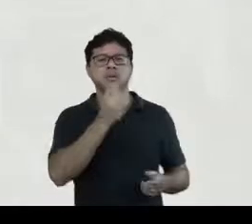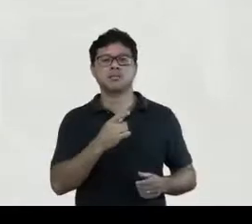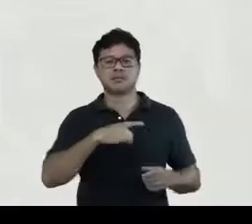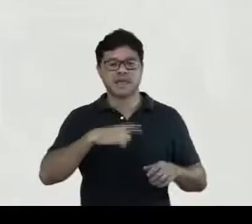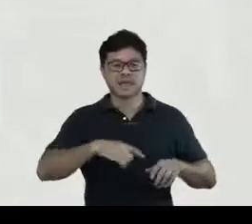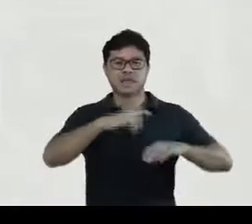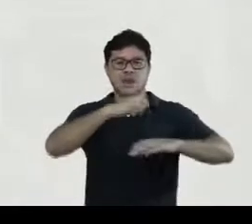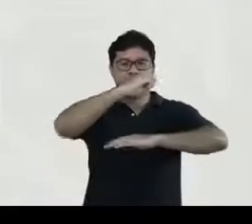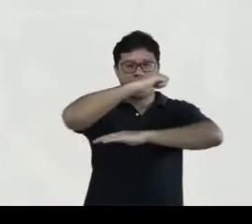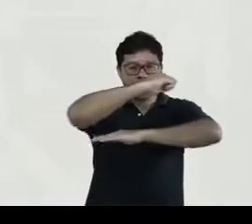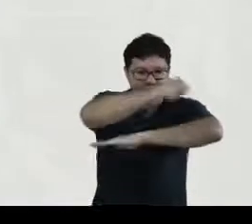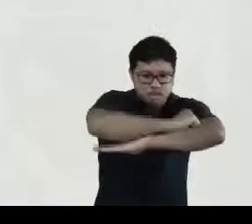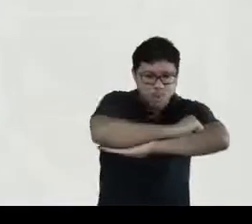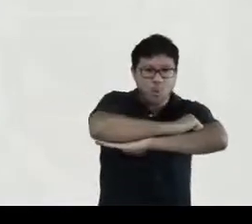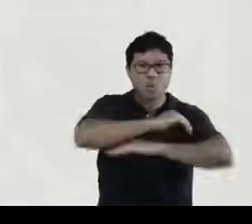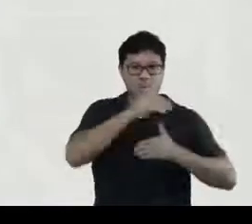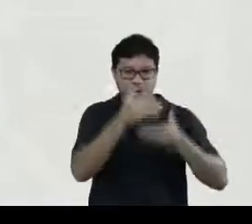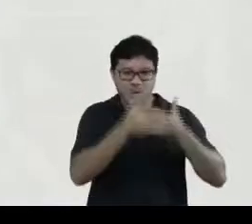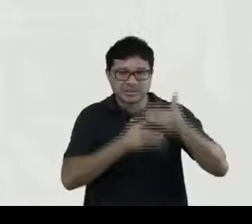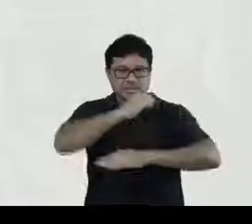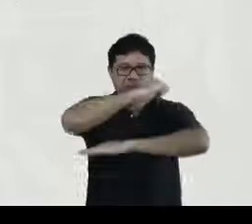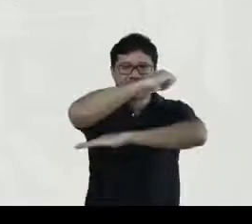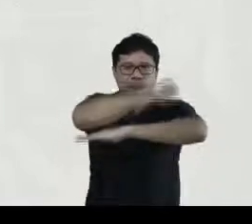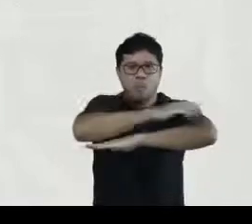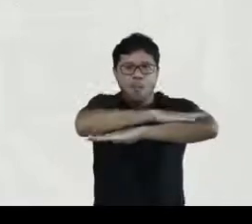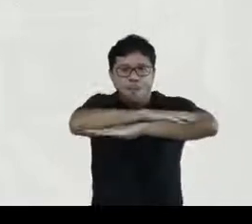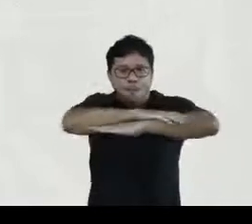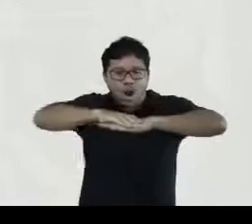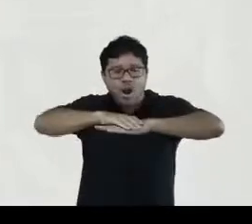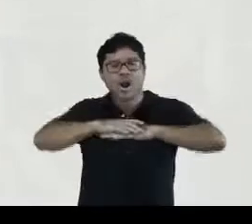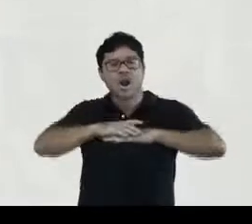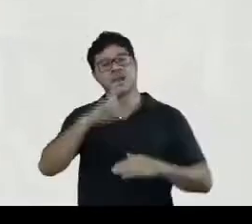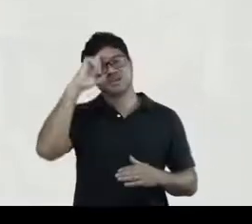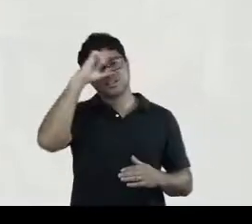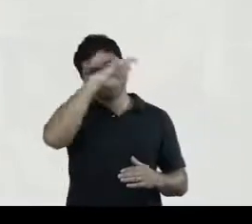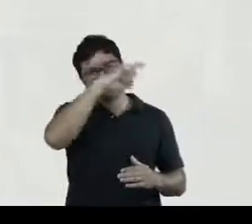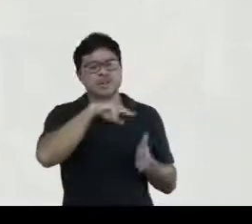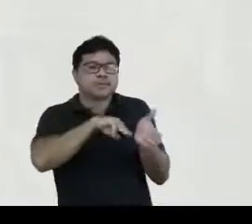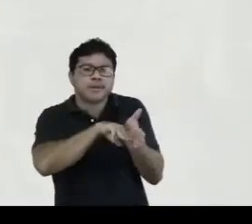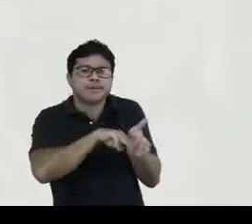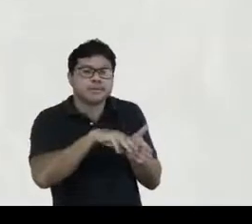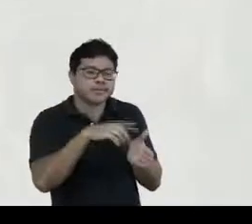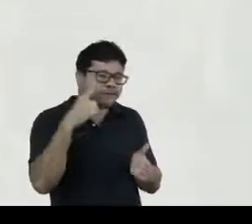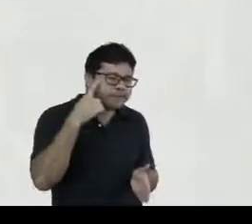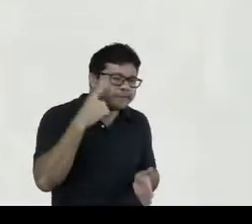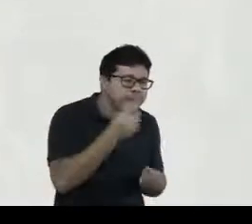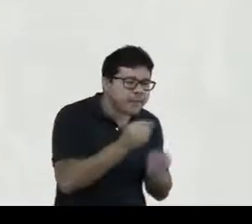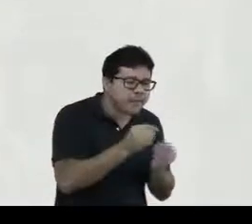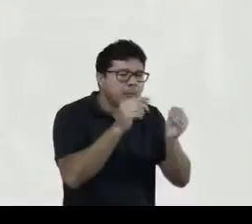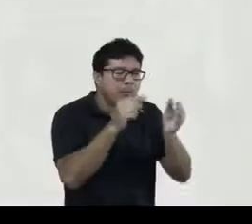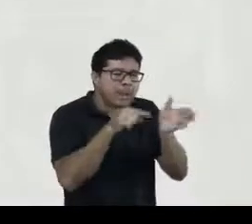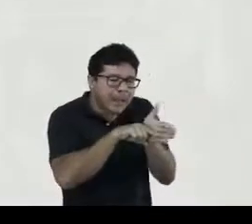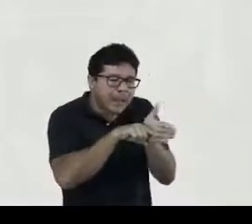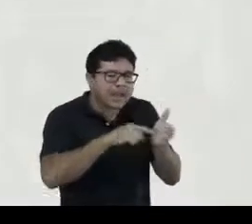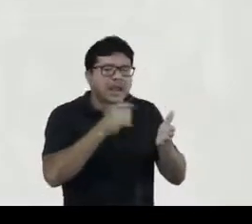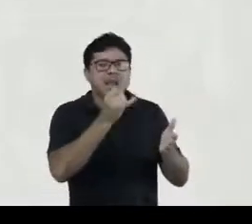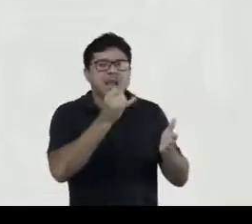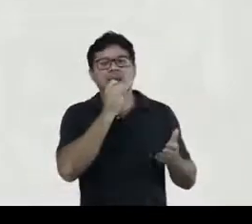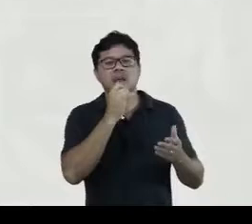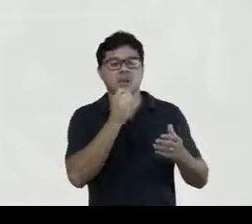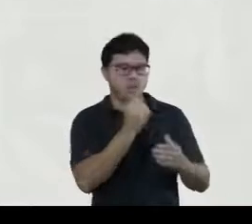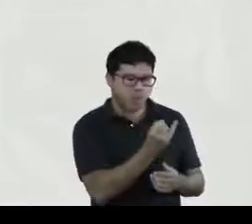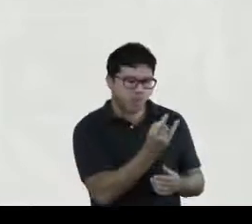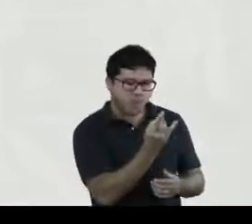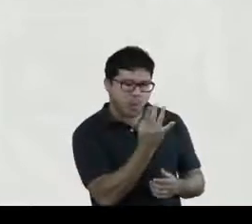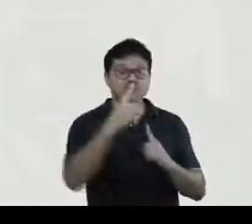há uma digitalização, o processo de digitalização dificulta a aplicação da metodologia, não é? De contagem, por exemplo,